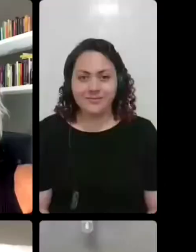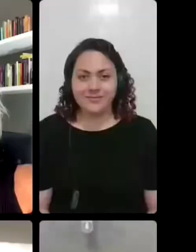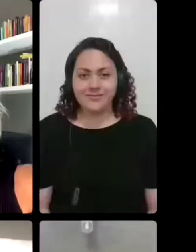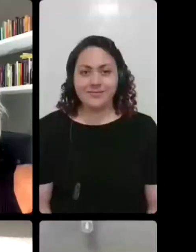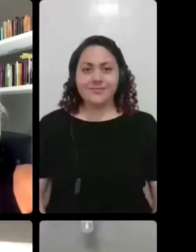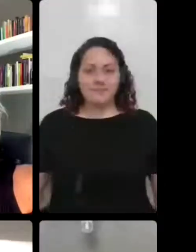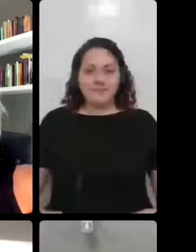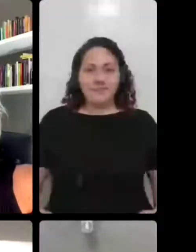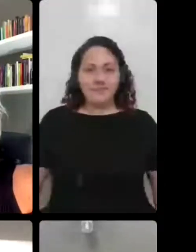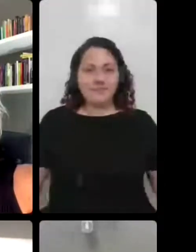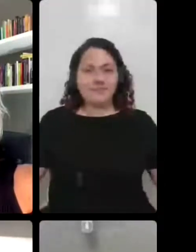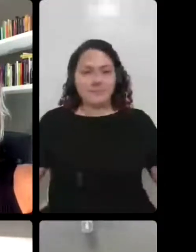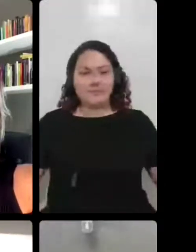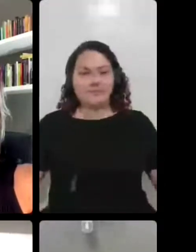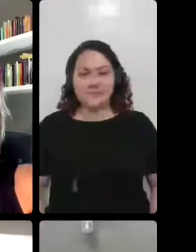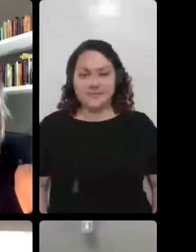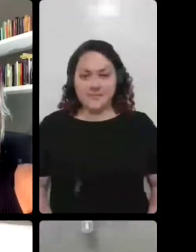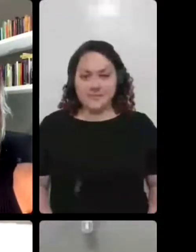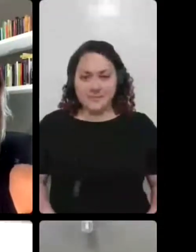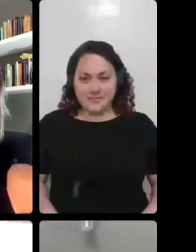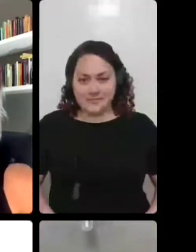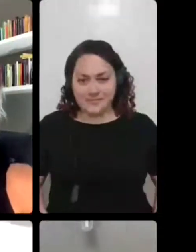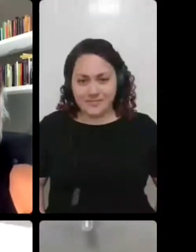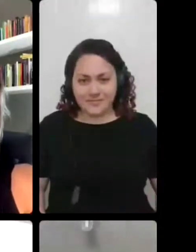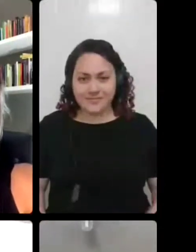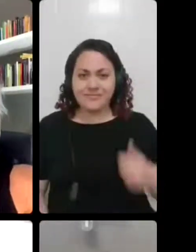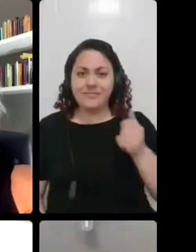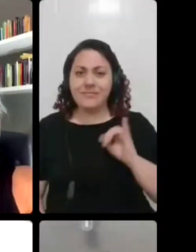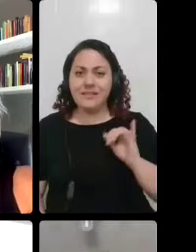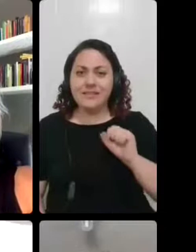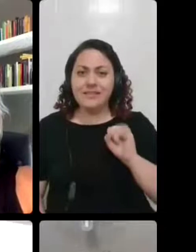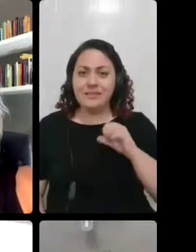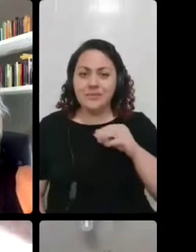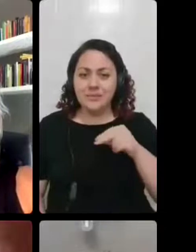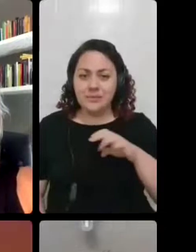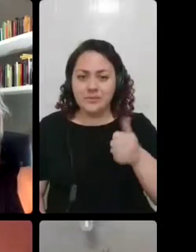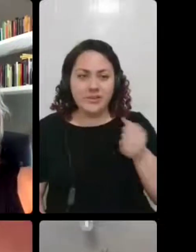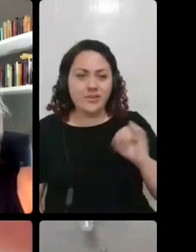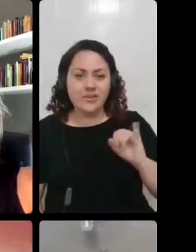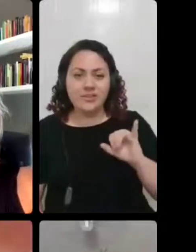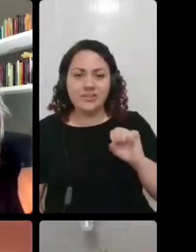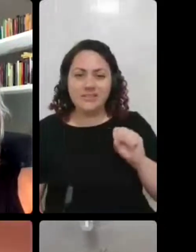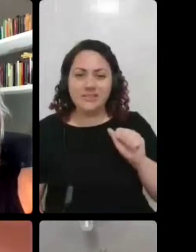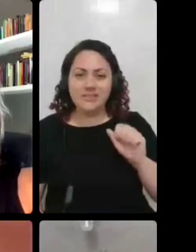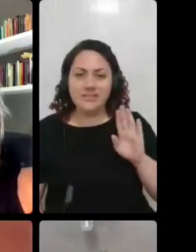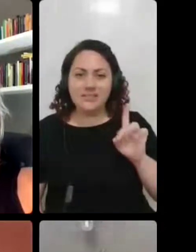Oi Simone, oi Isadora. Oi, tudo bem? Oi, então.